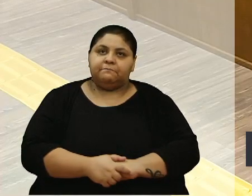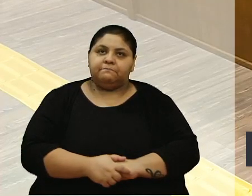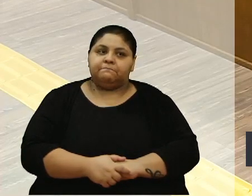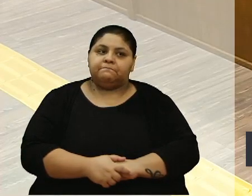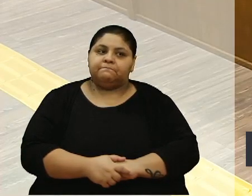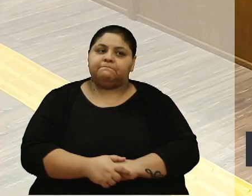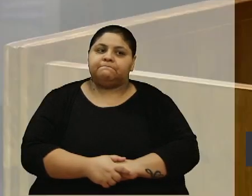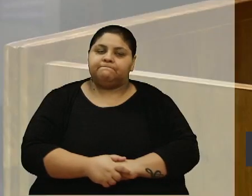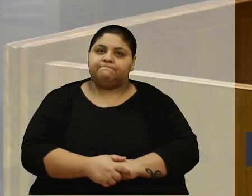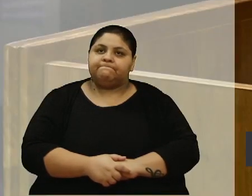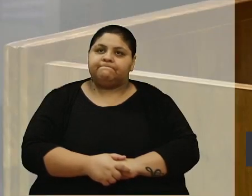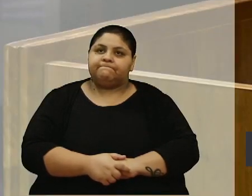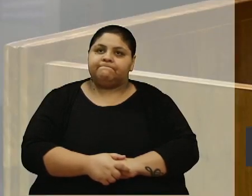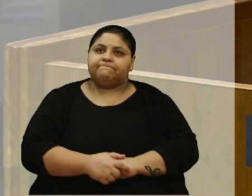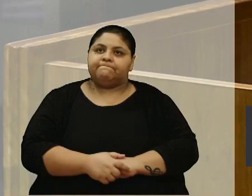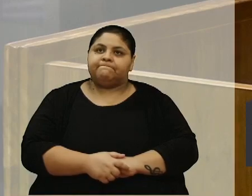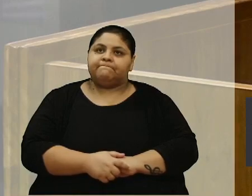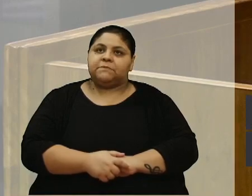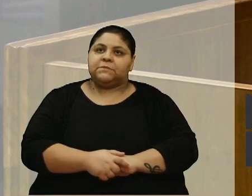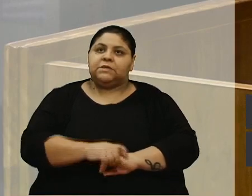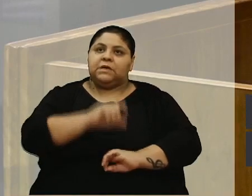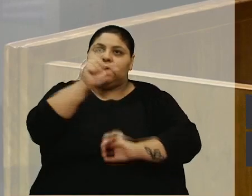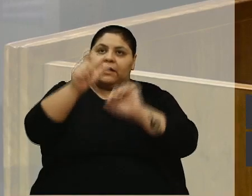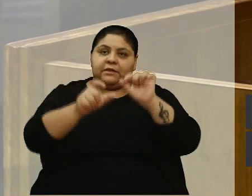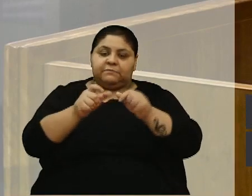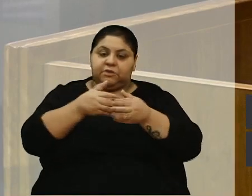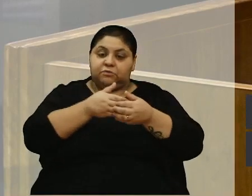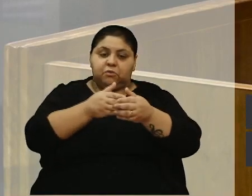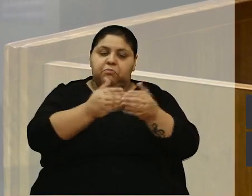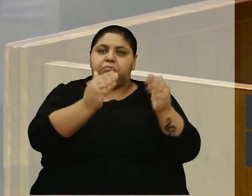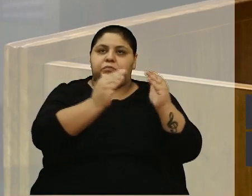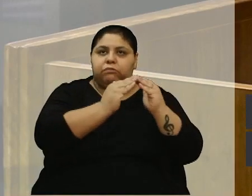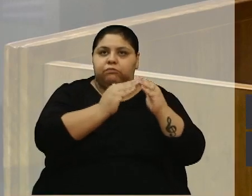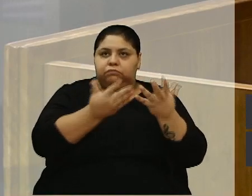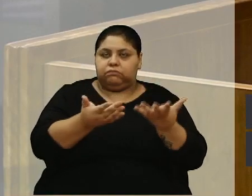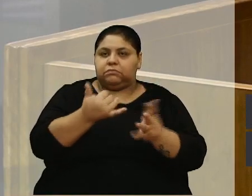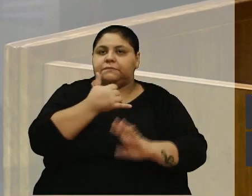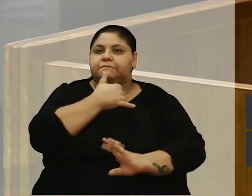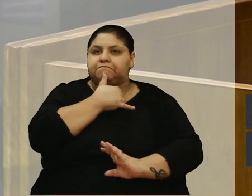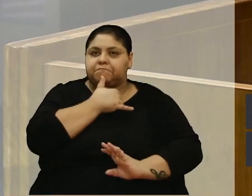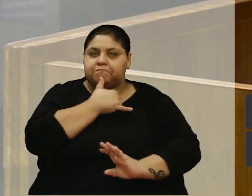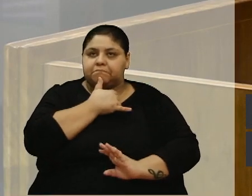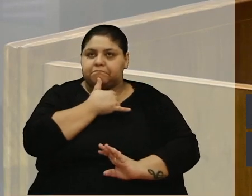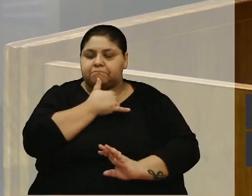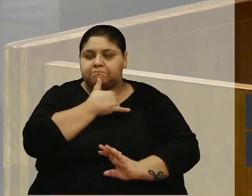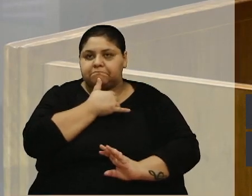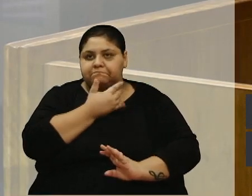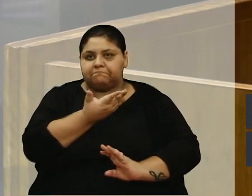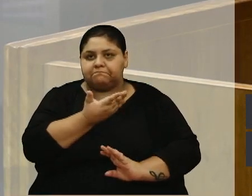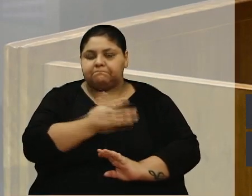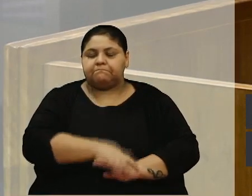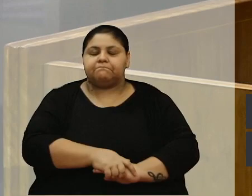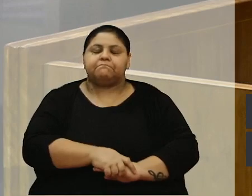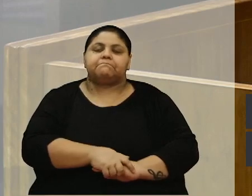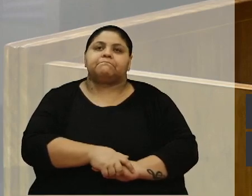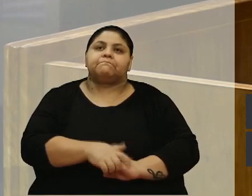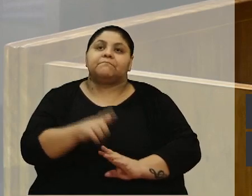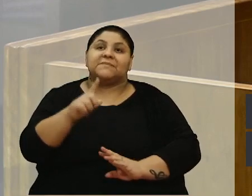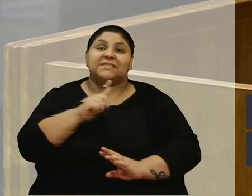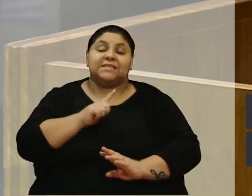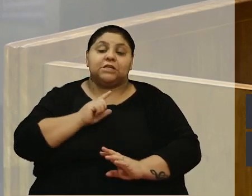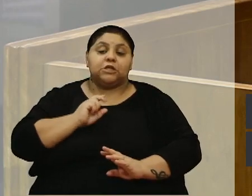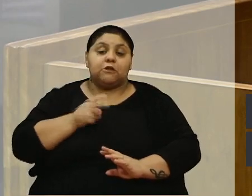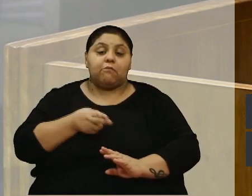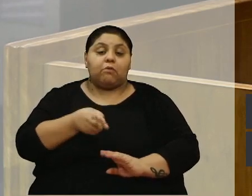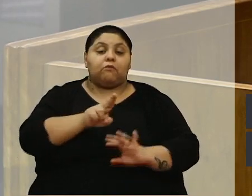Bom dia a quem está em casa também, quem nos acompanha. E infelizmente eu vou ter que continuar